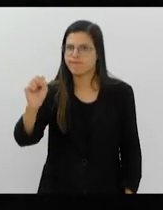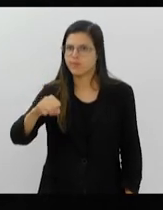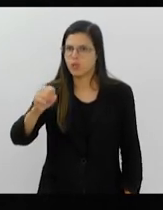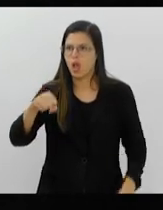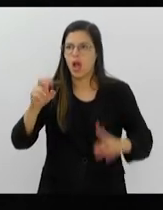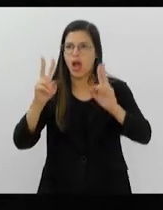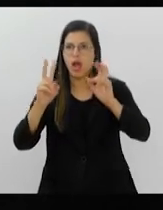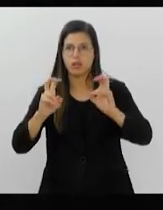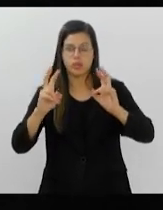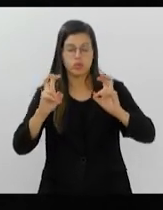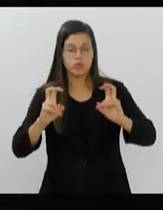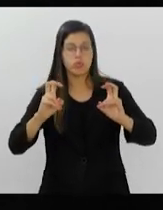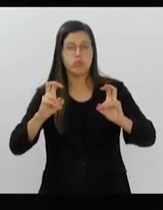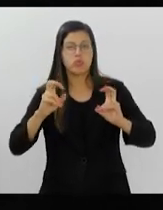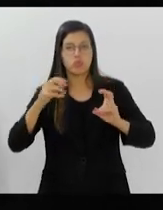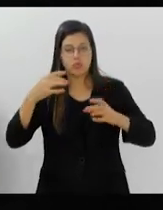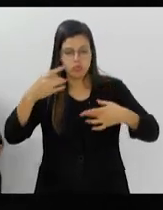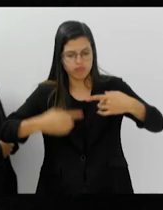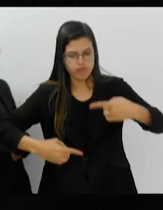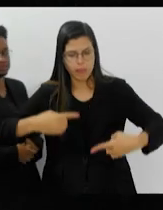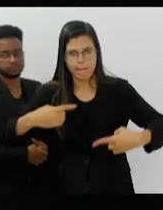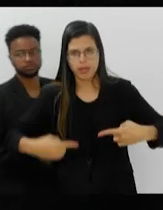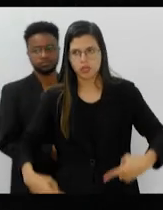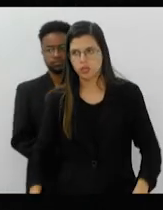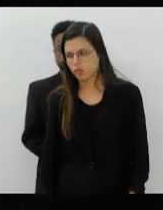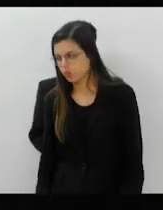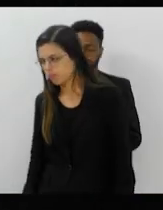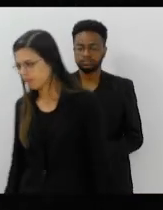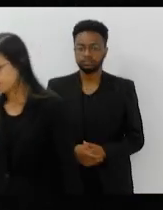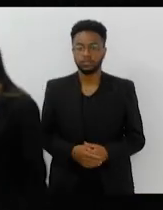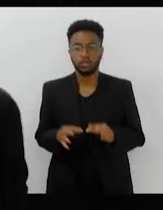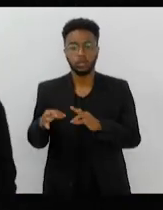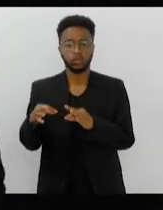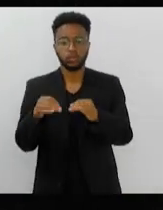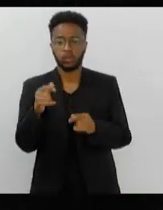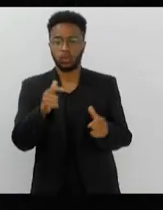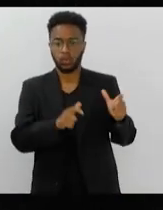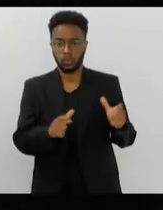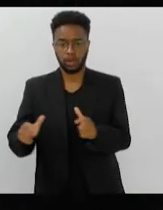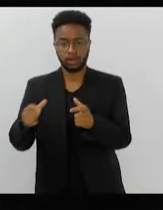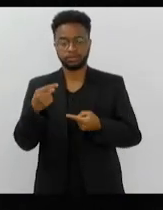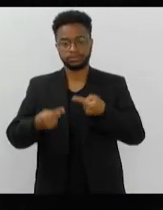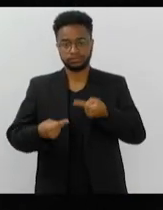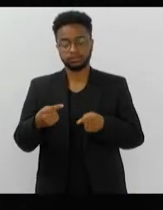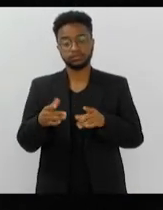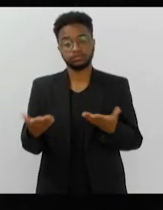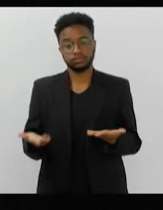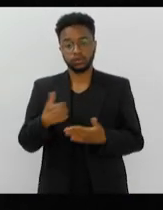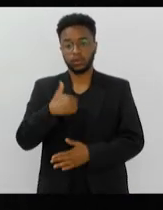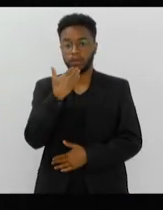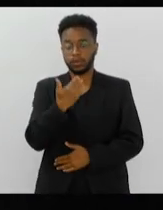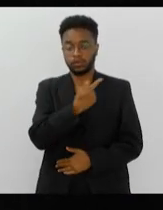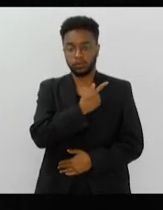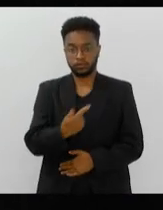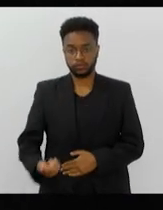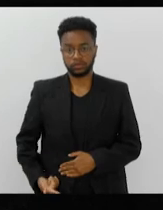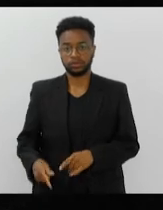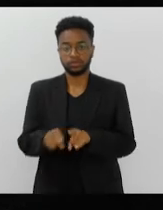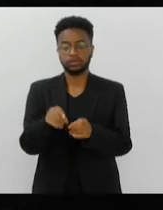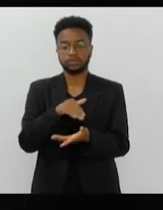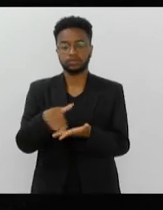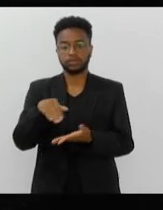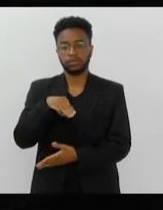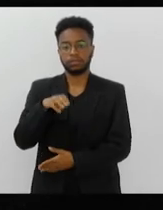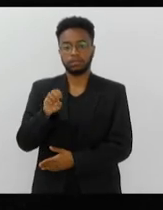mais vem sendo comentado em todos os lugares, e eu peço aqui ao governador, ao secretário Menezes,